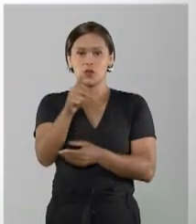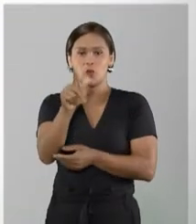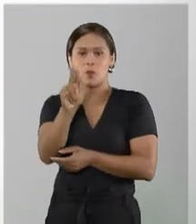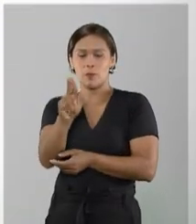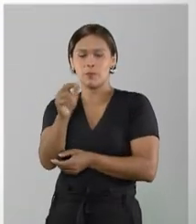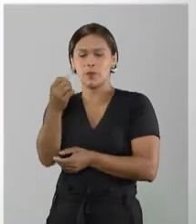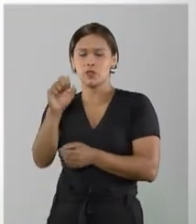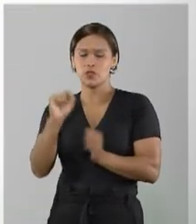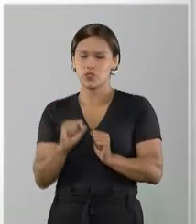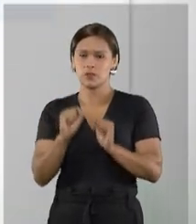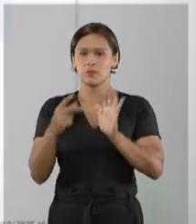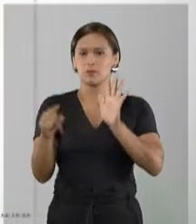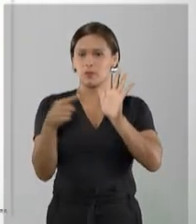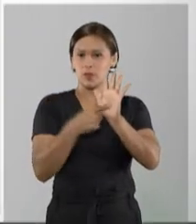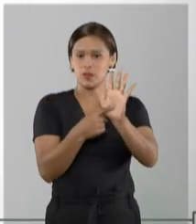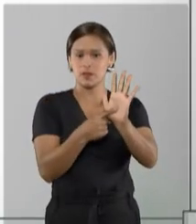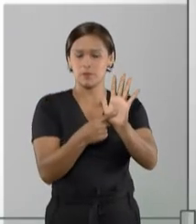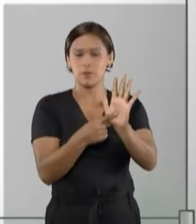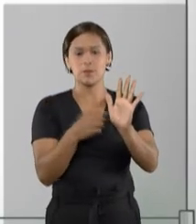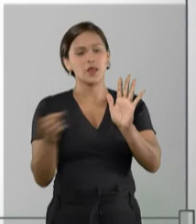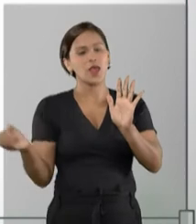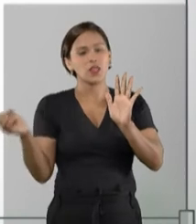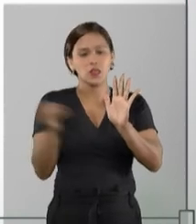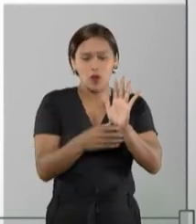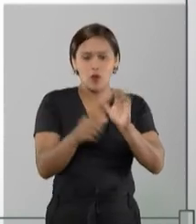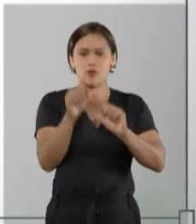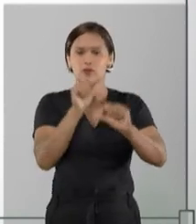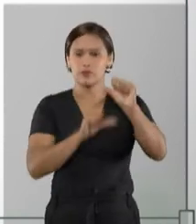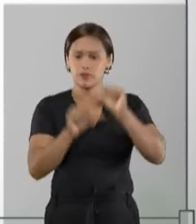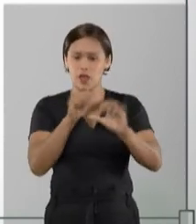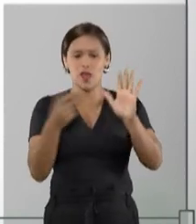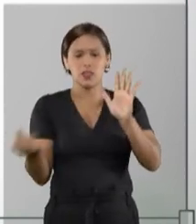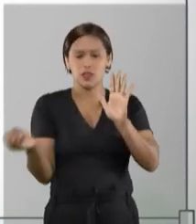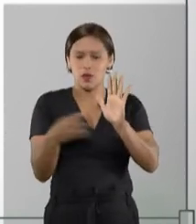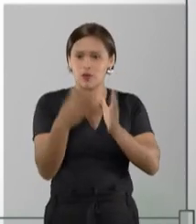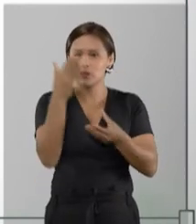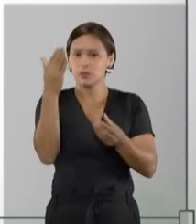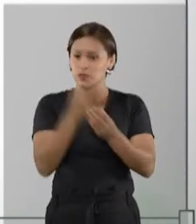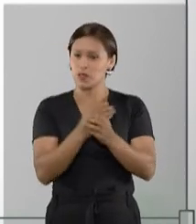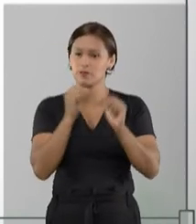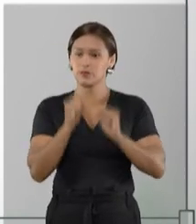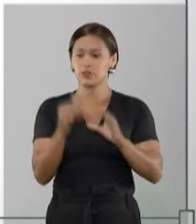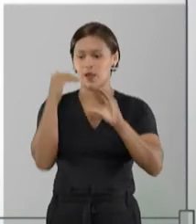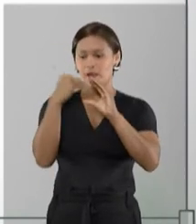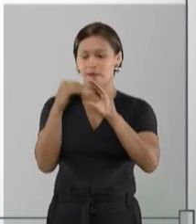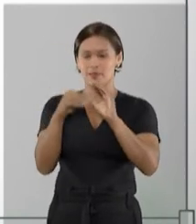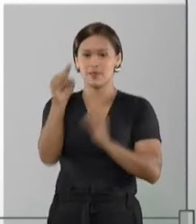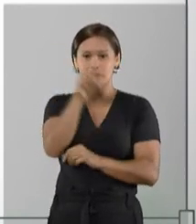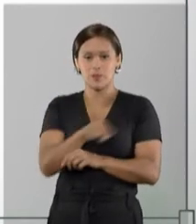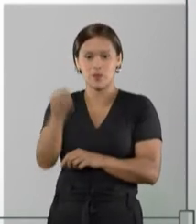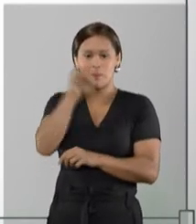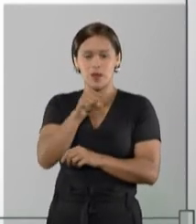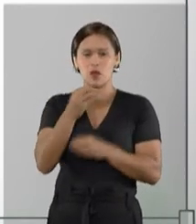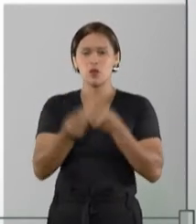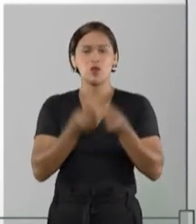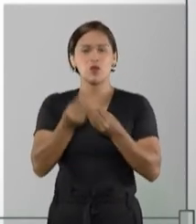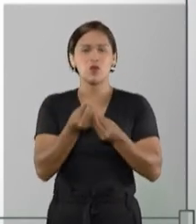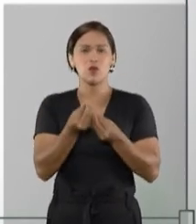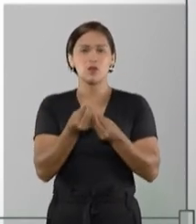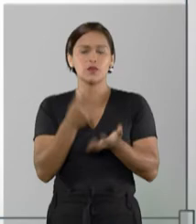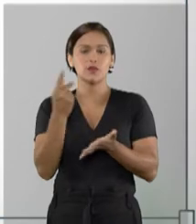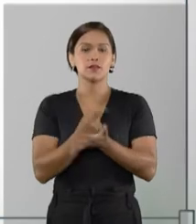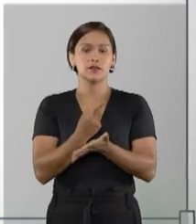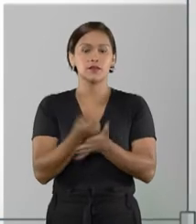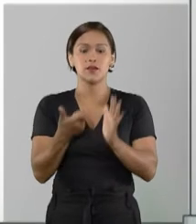PUSH, basta clicar aqui. Assim, a cada novo trâmite no processo, você recebe um e-mail com a informação do último